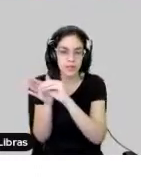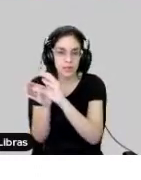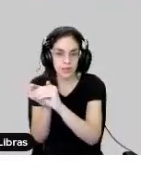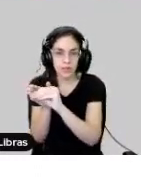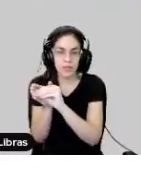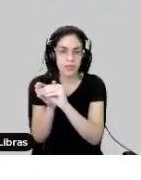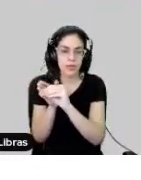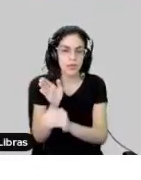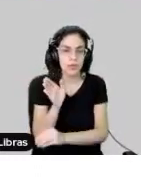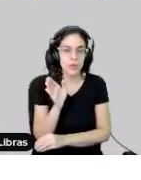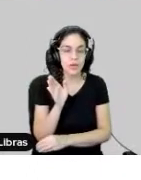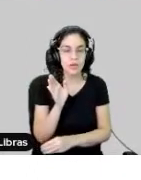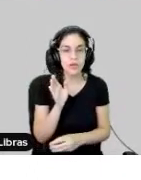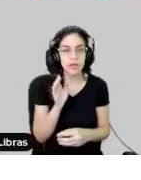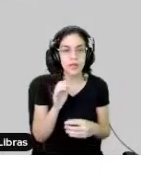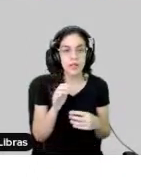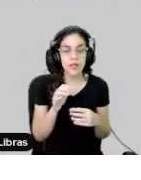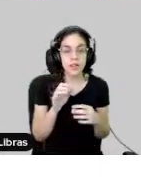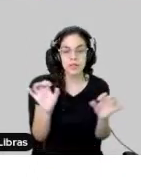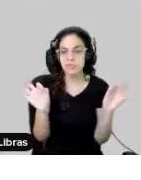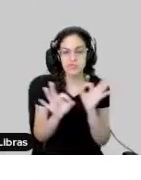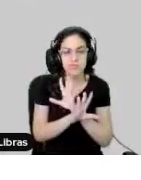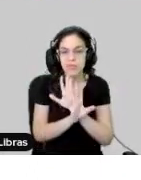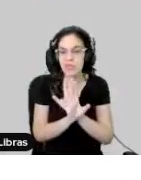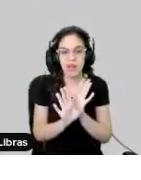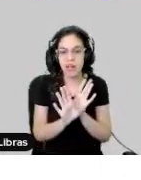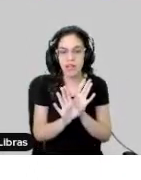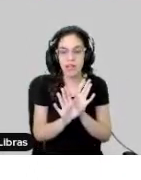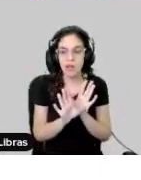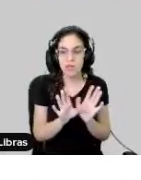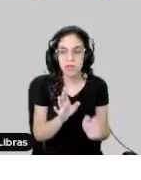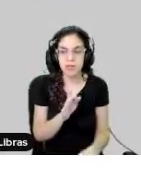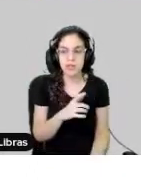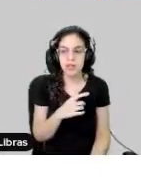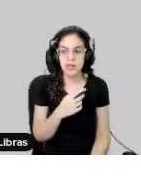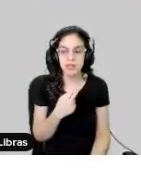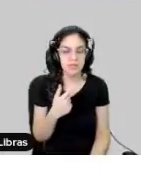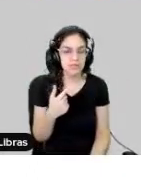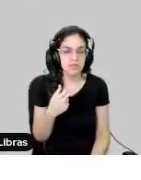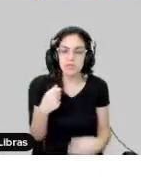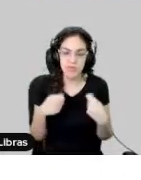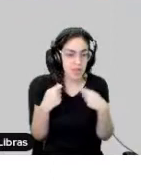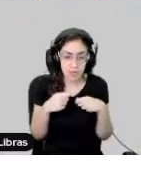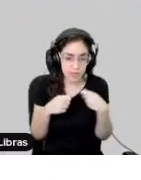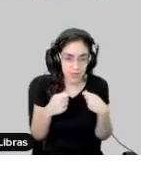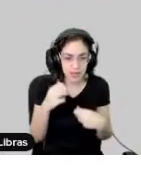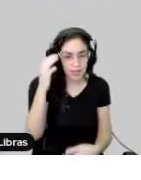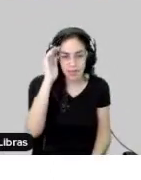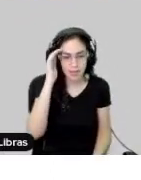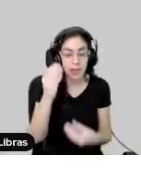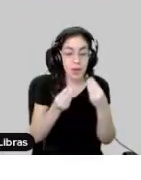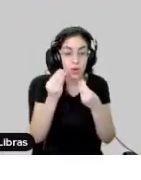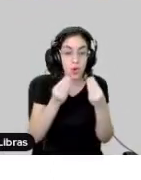internos aqui, nós geramos isso automaticamente, sem ninguém entender como